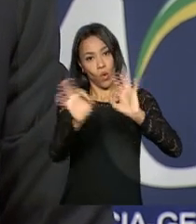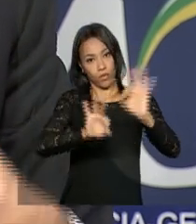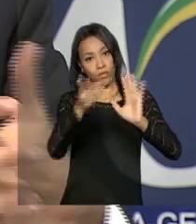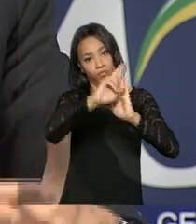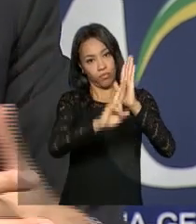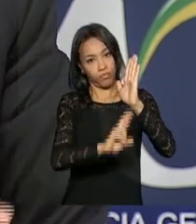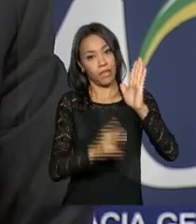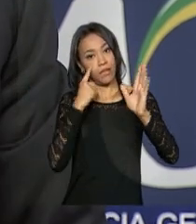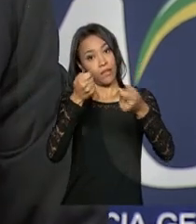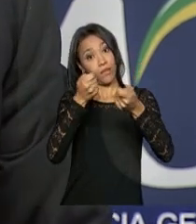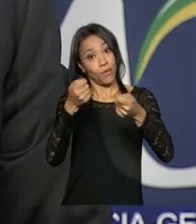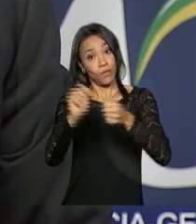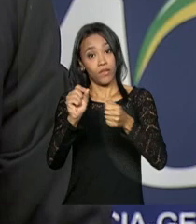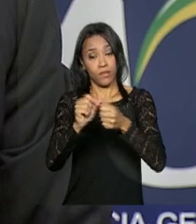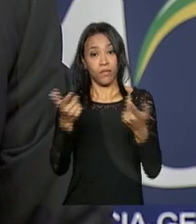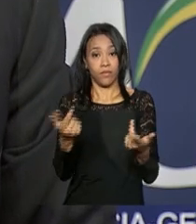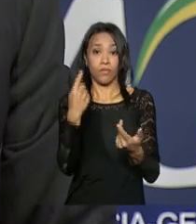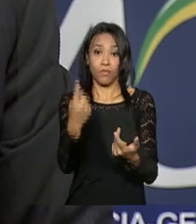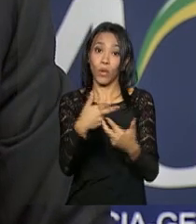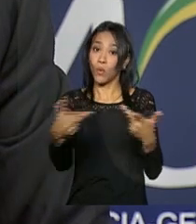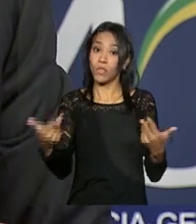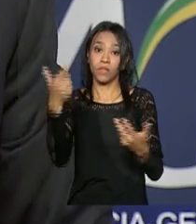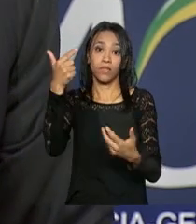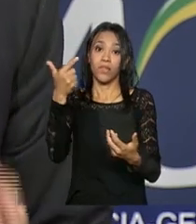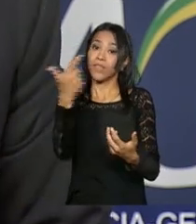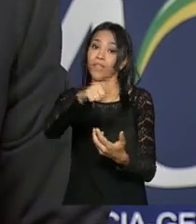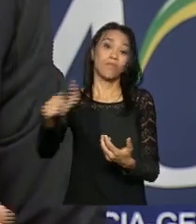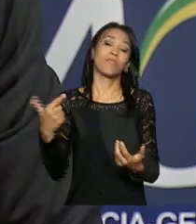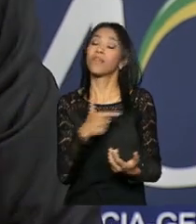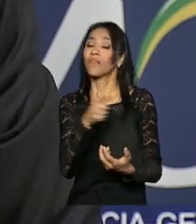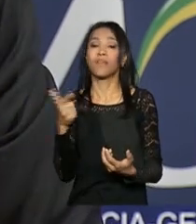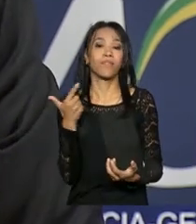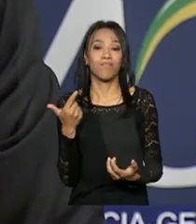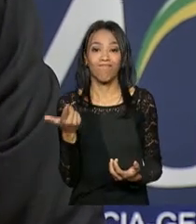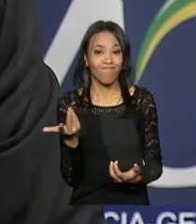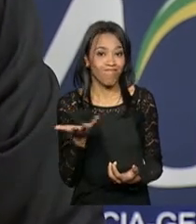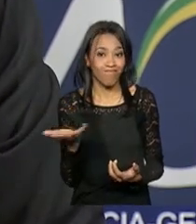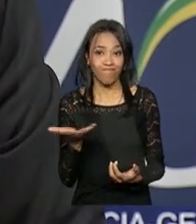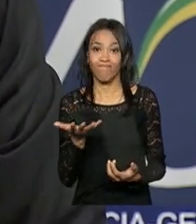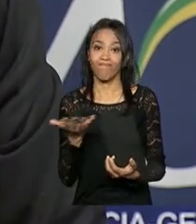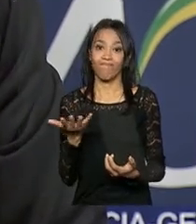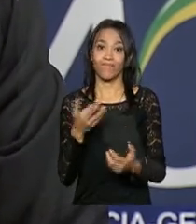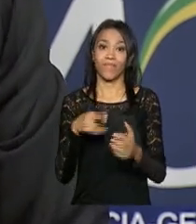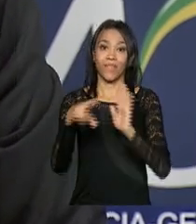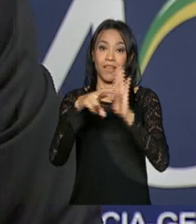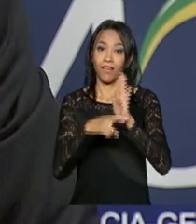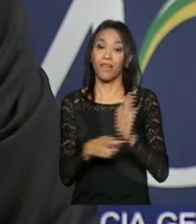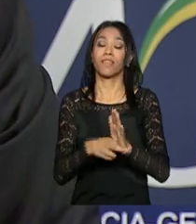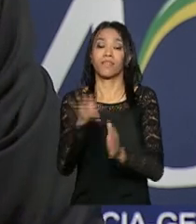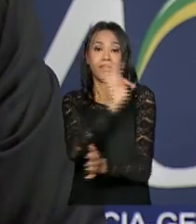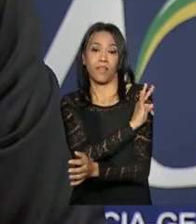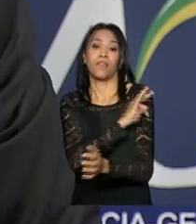tinha, tentou construir uma argumentação que realmente não sobrevive minimamente a um critério técnico